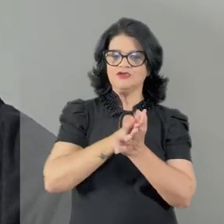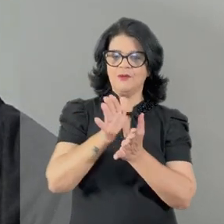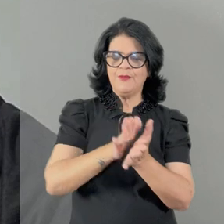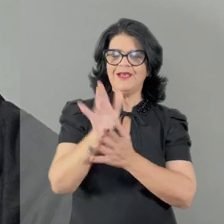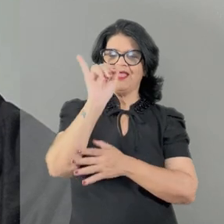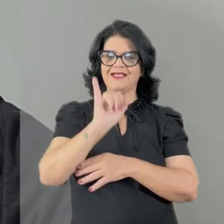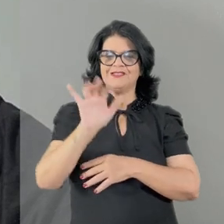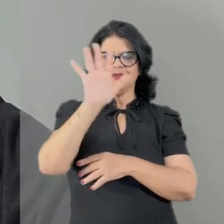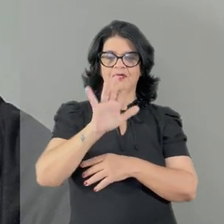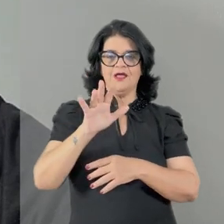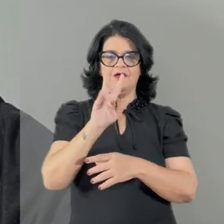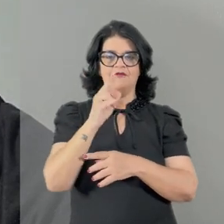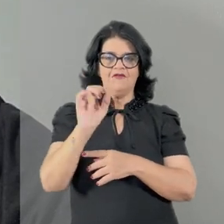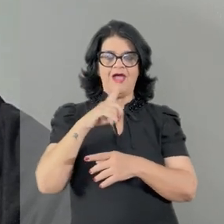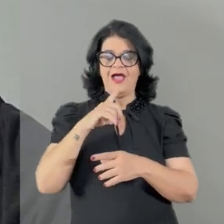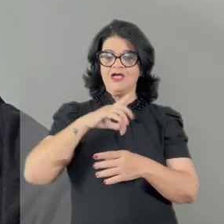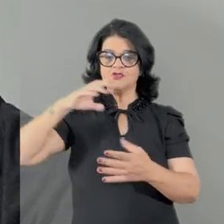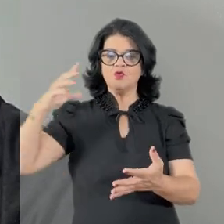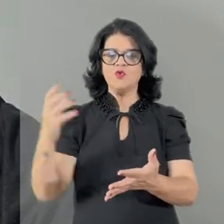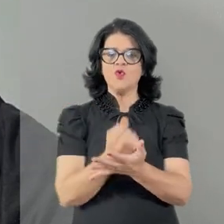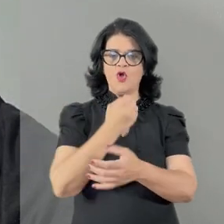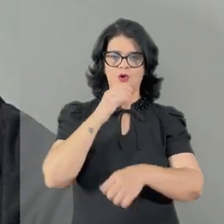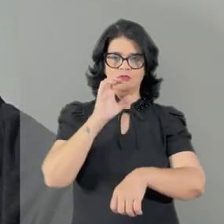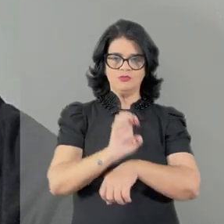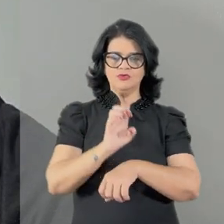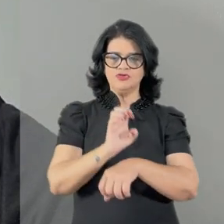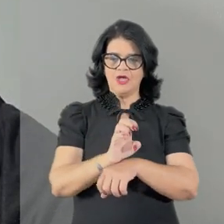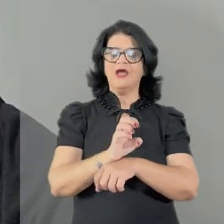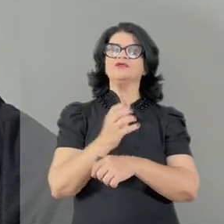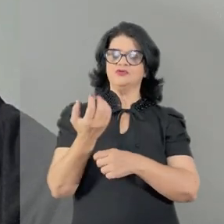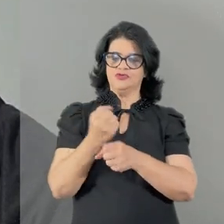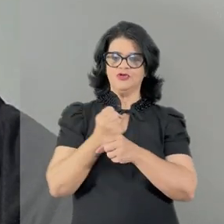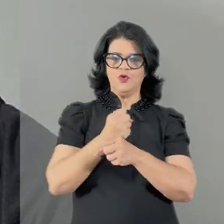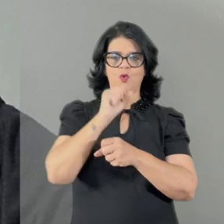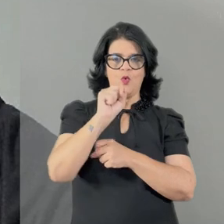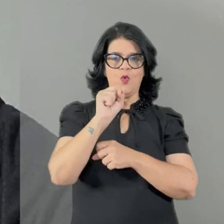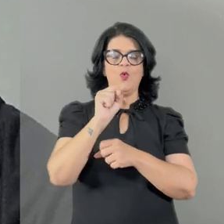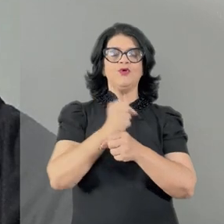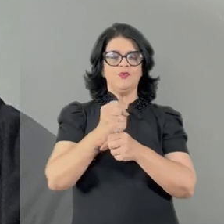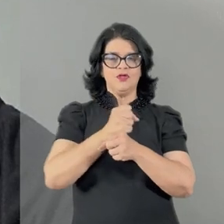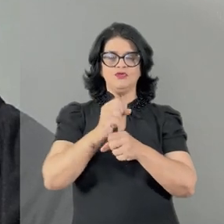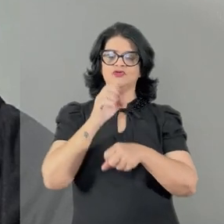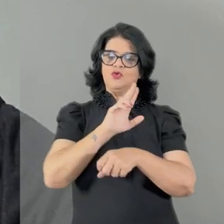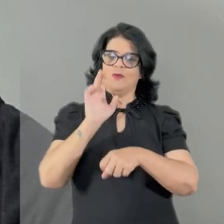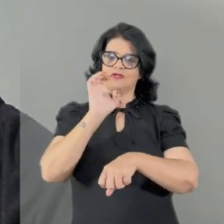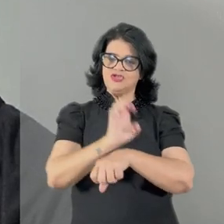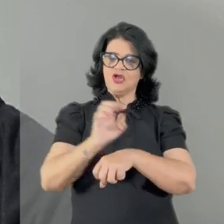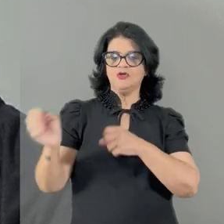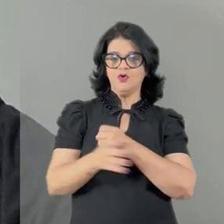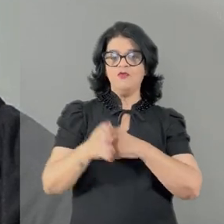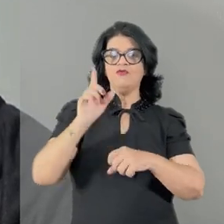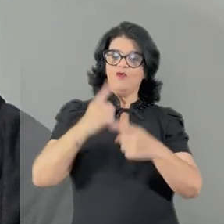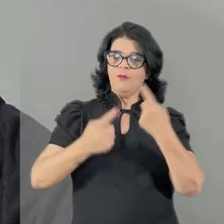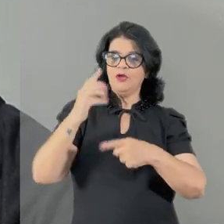charge, Vargas deram um golpe de estado, instalando uma ditadura que durou oito anos, o chamado Estado Novo, um dos períodos mais